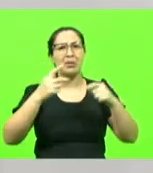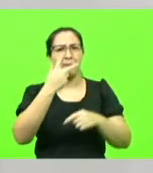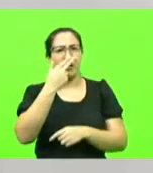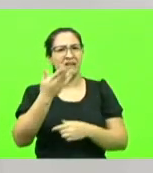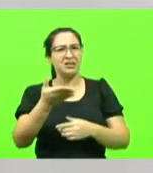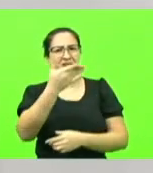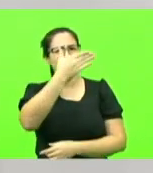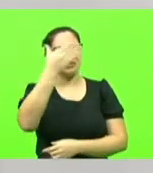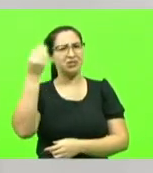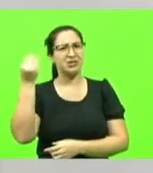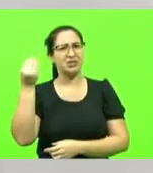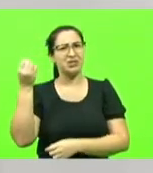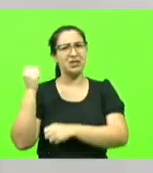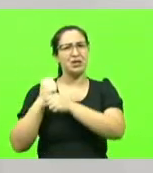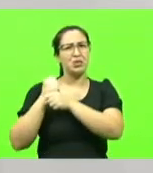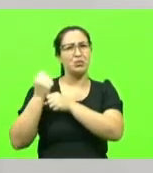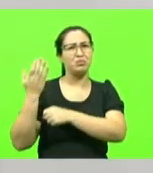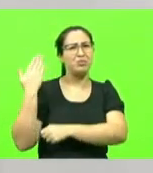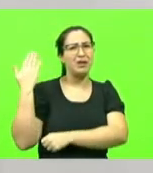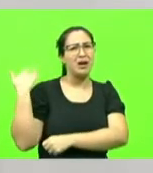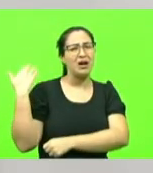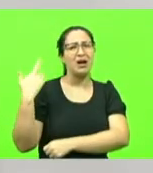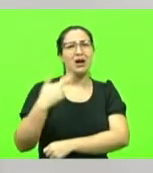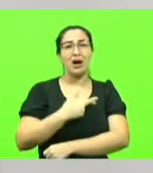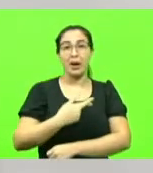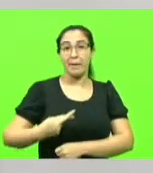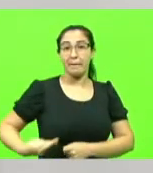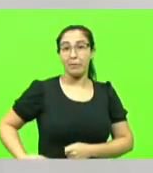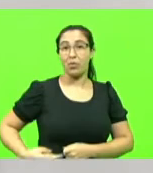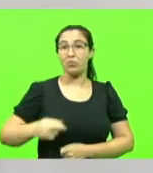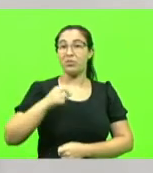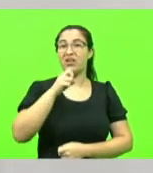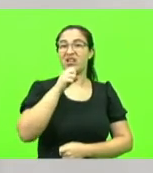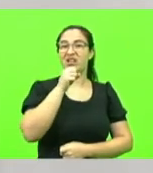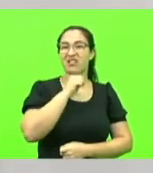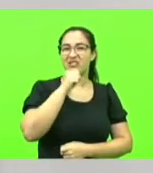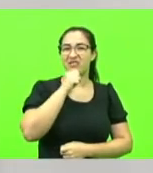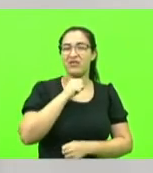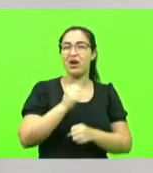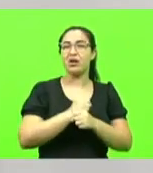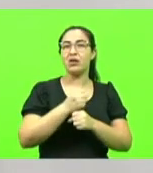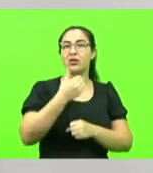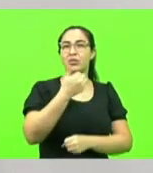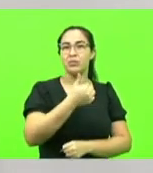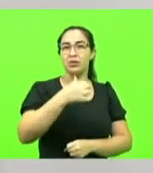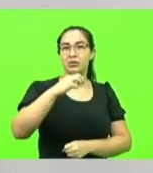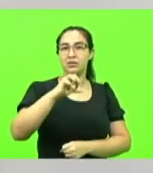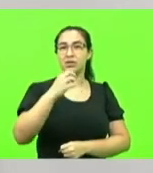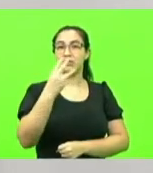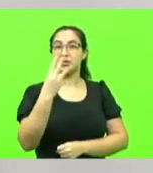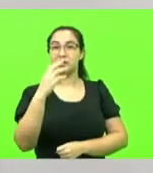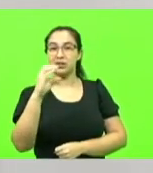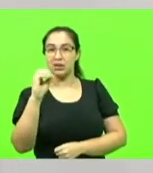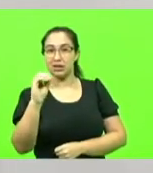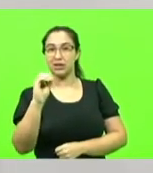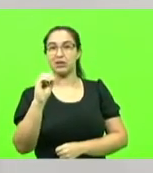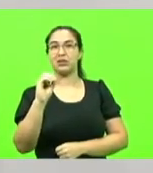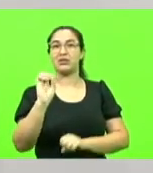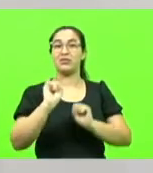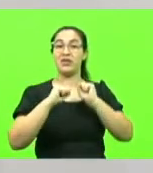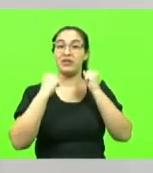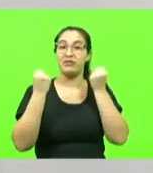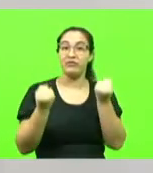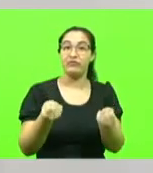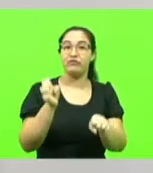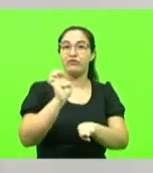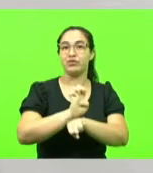muito tempo atrás, lá na República Velha, ainda, lá em 1930, a defesa dos Estados. Os Estados